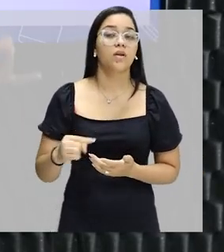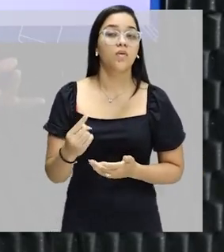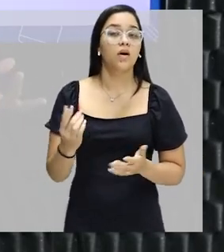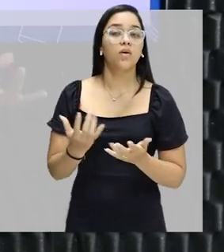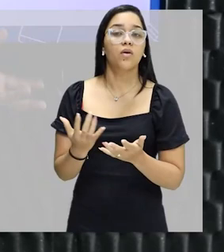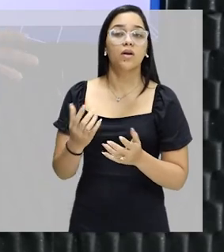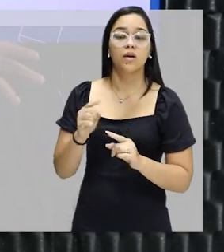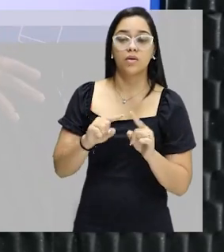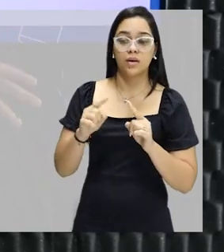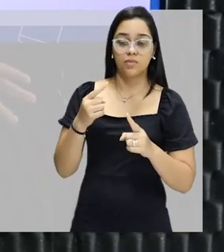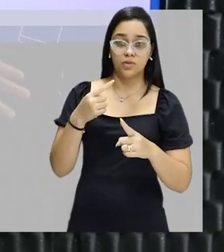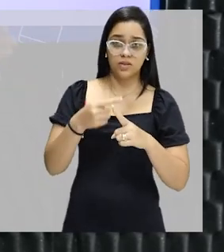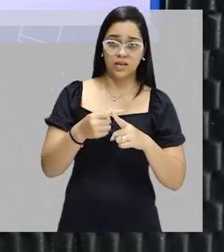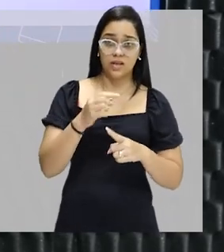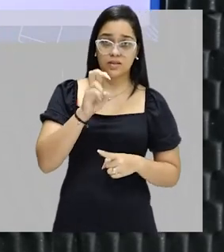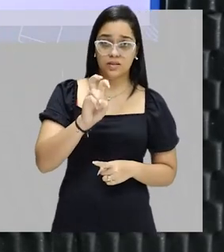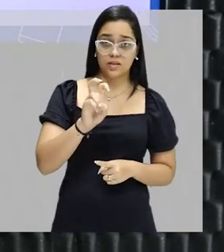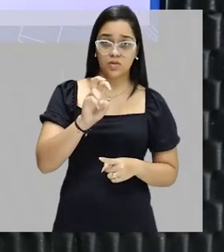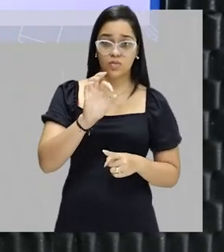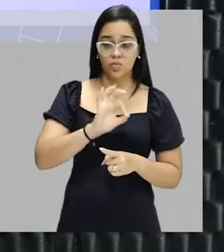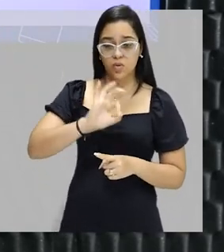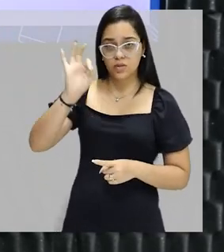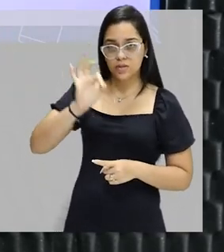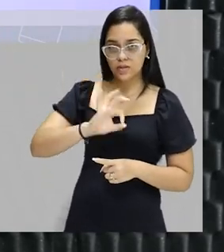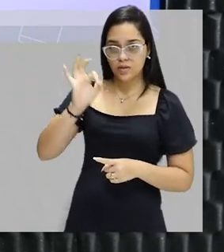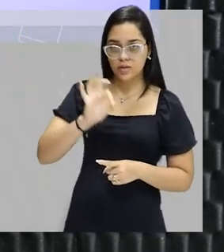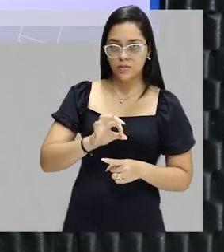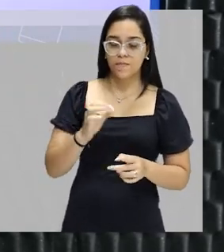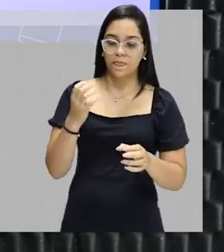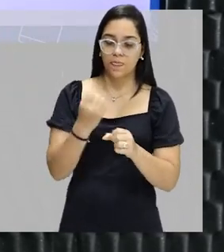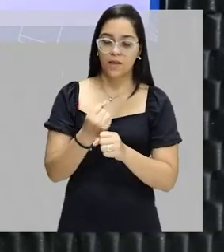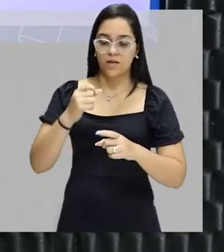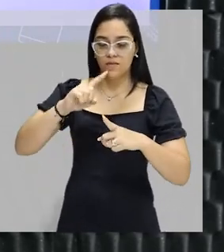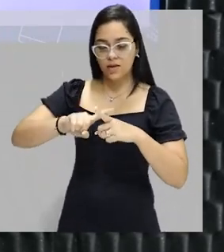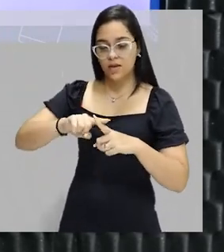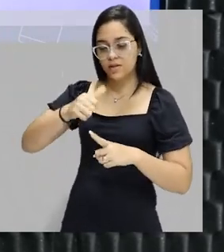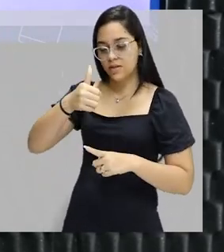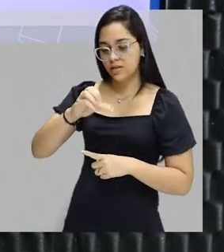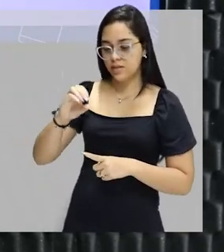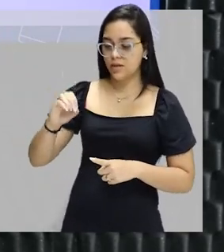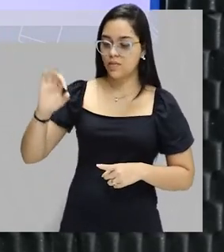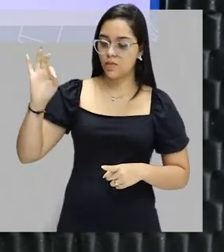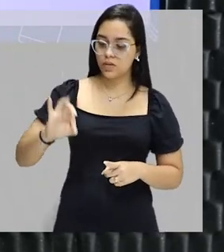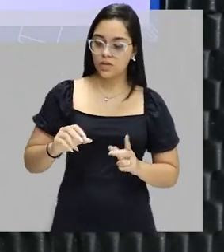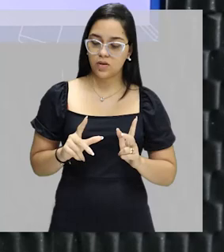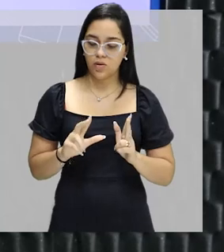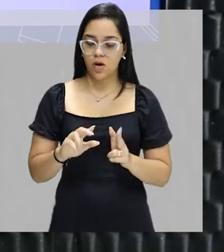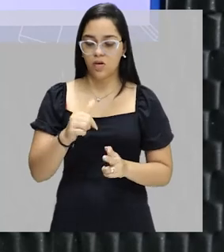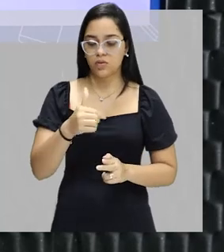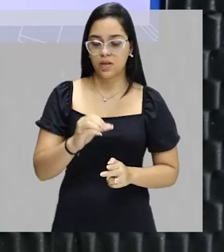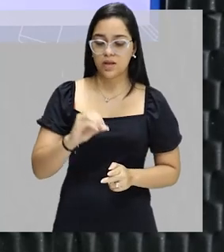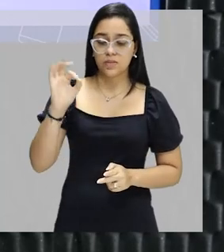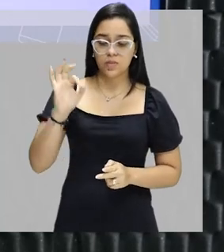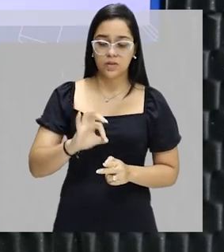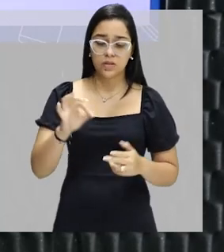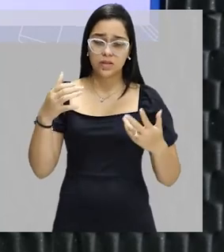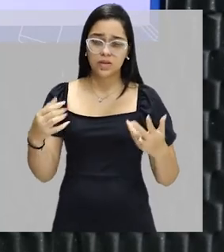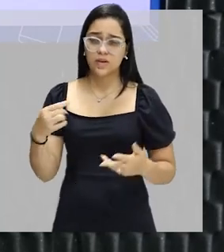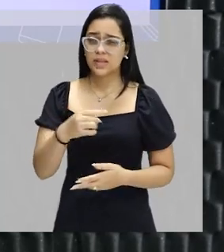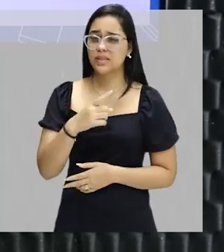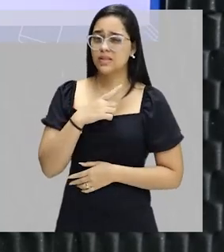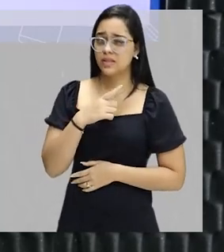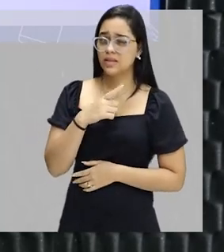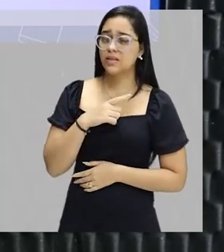multiplicar pela porcentagem, 100%. 0,1 vezes 100%, 10%. Então, essa